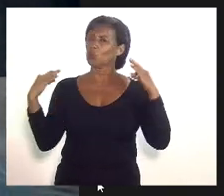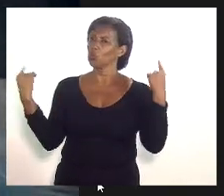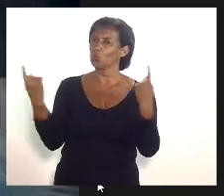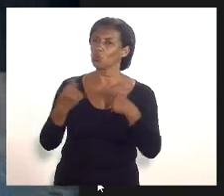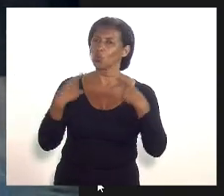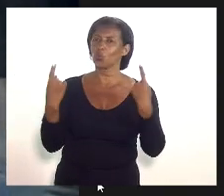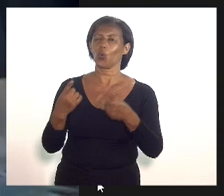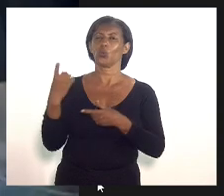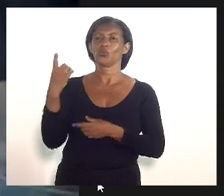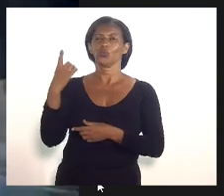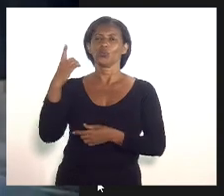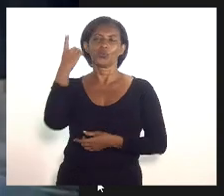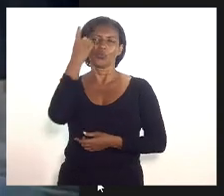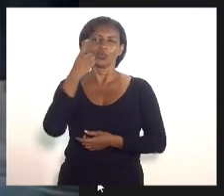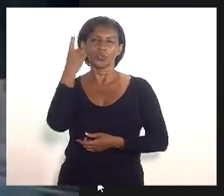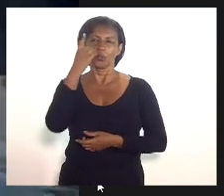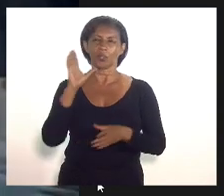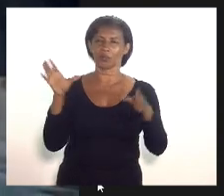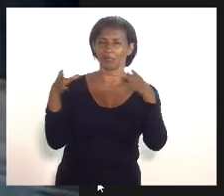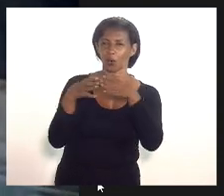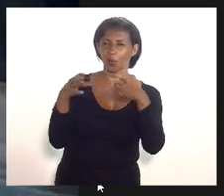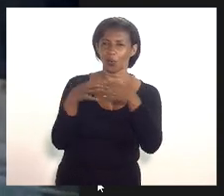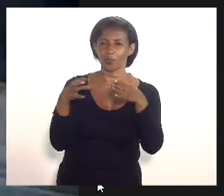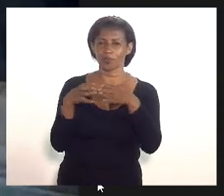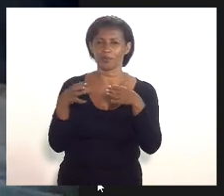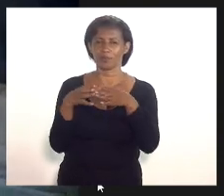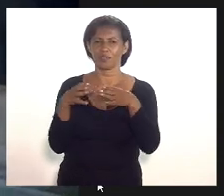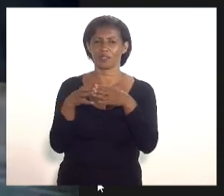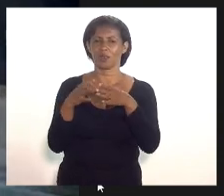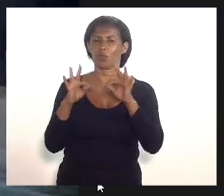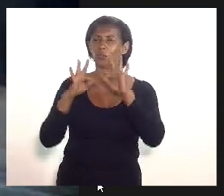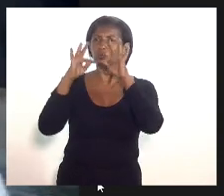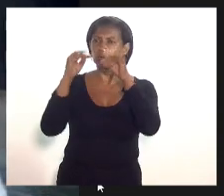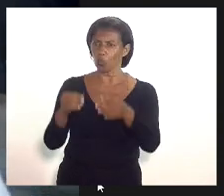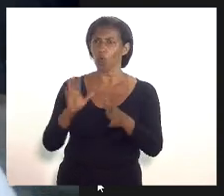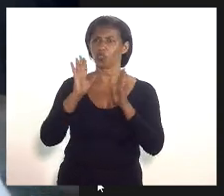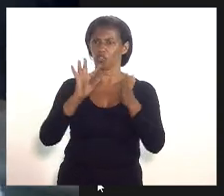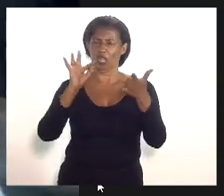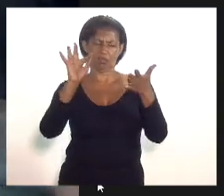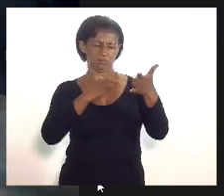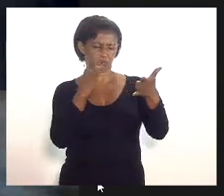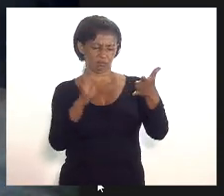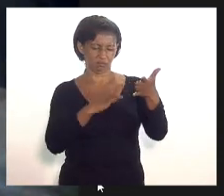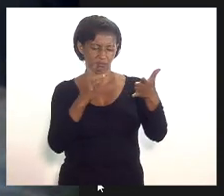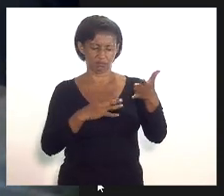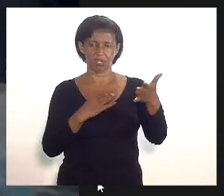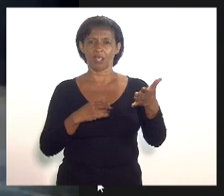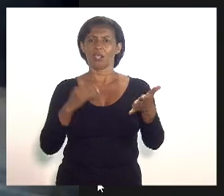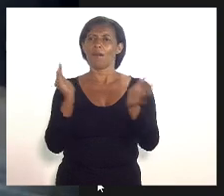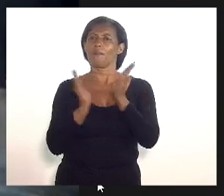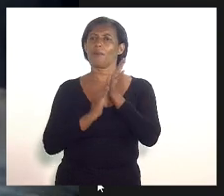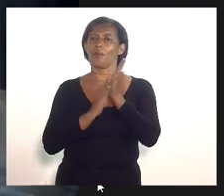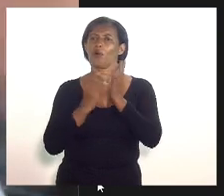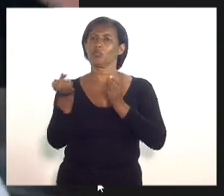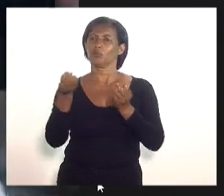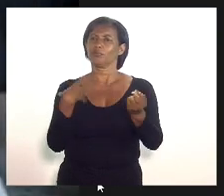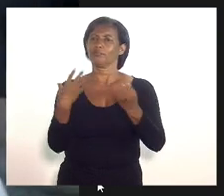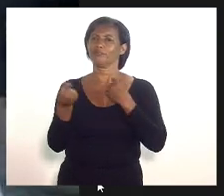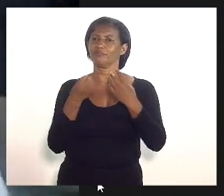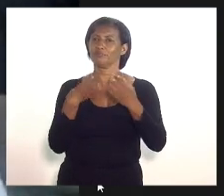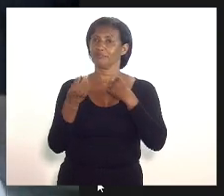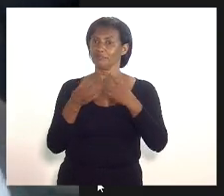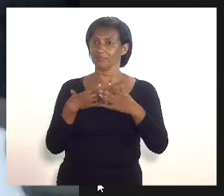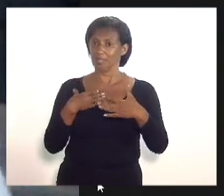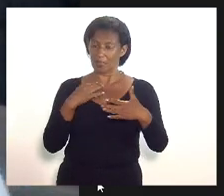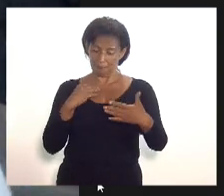não membros da comissão estão todos eles credenciados a me enviarem propostas para que possamos incluir